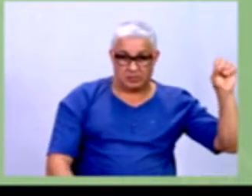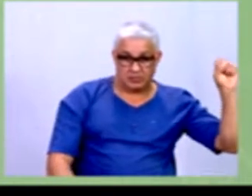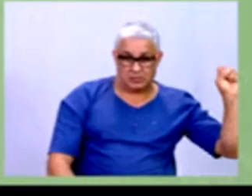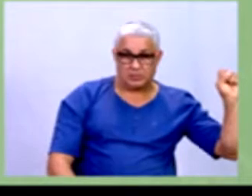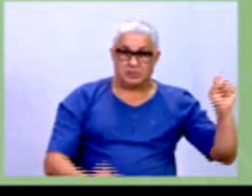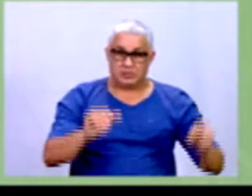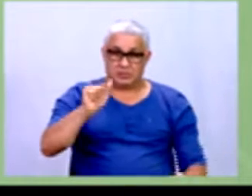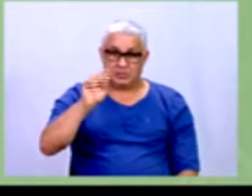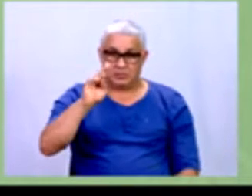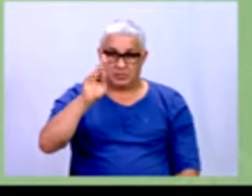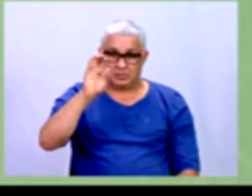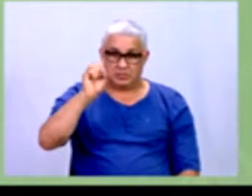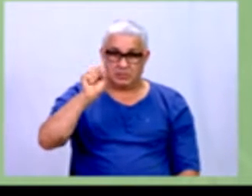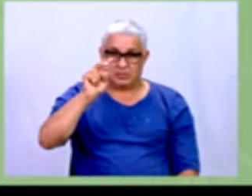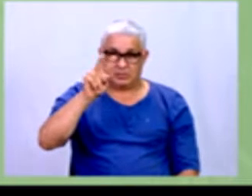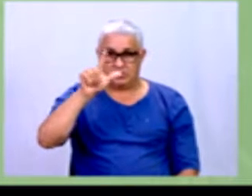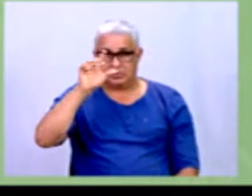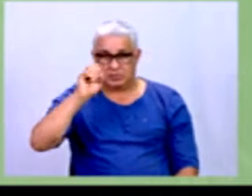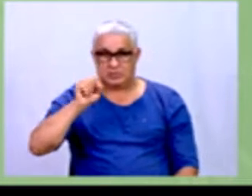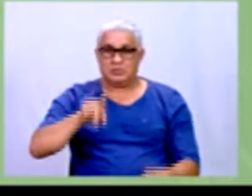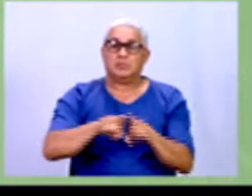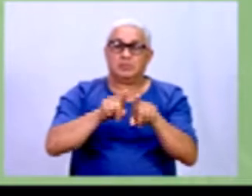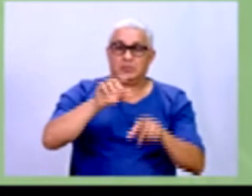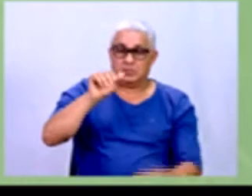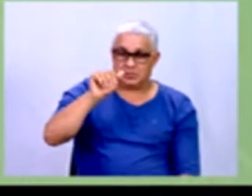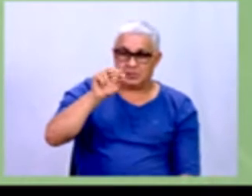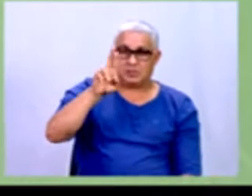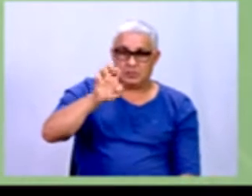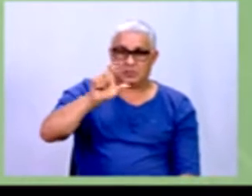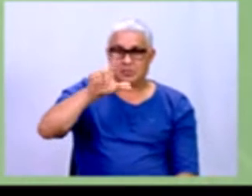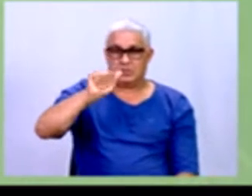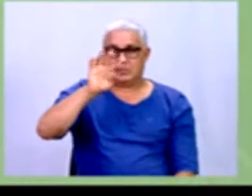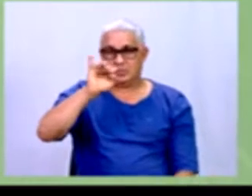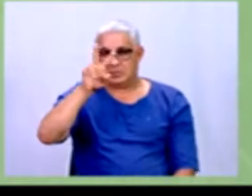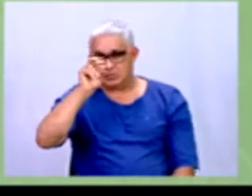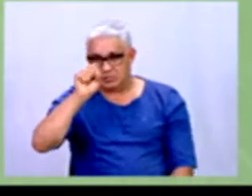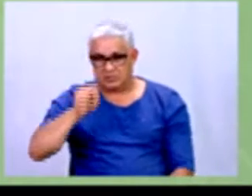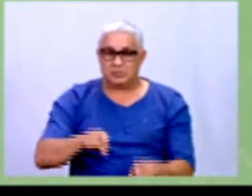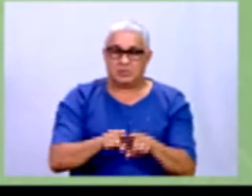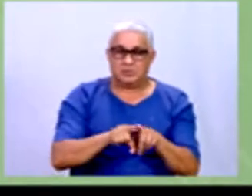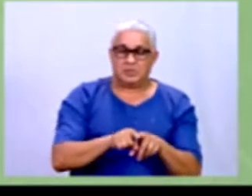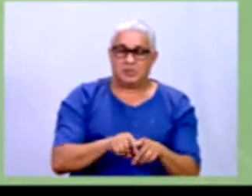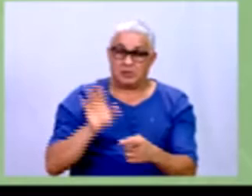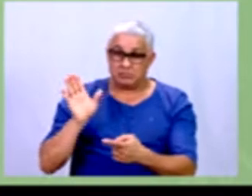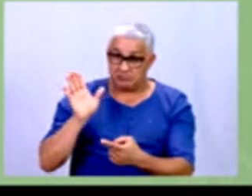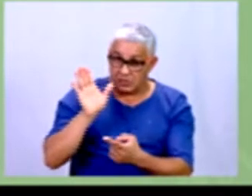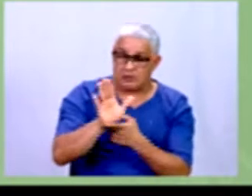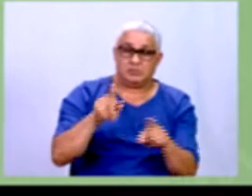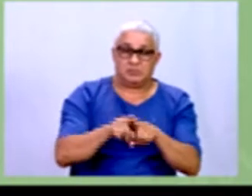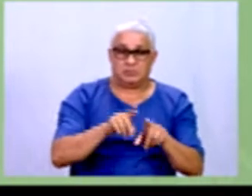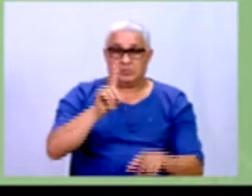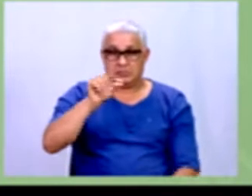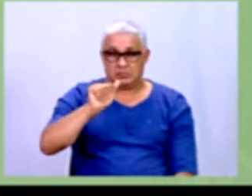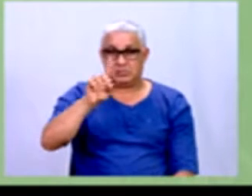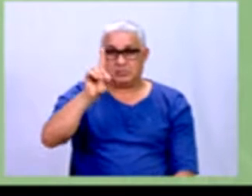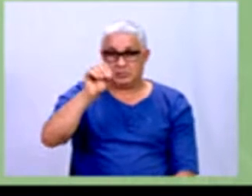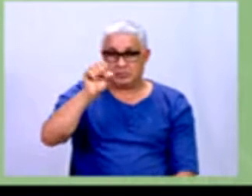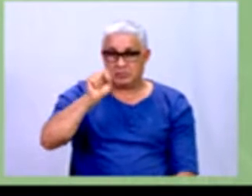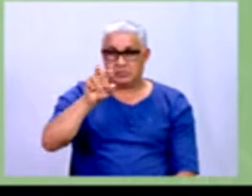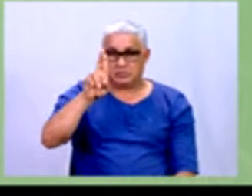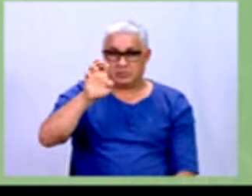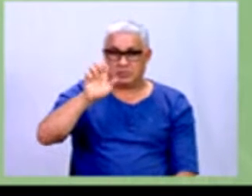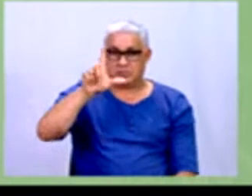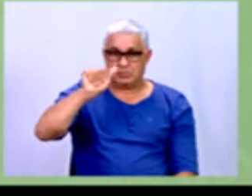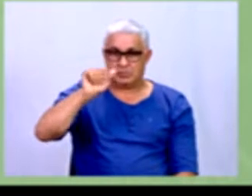dados relativos, reconhecer e utilizar as representações de dados relativos, e diferenciar